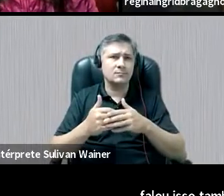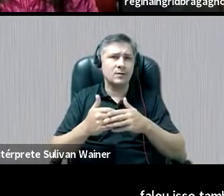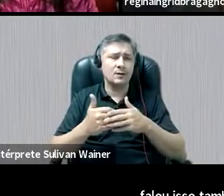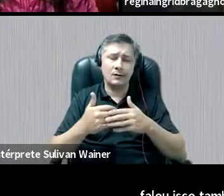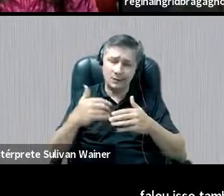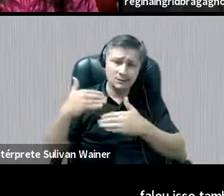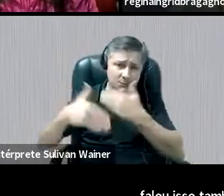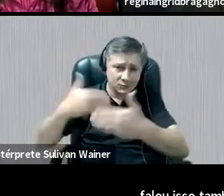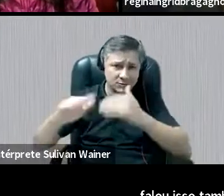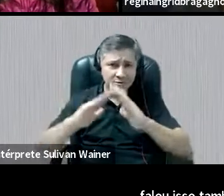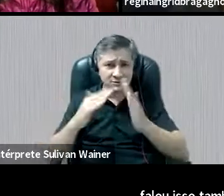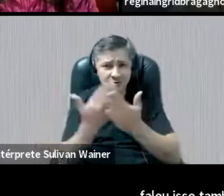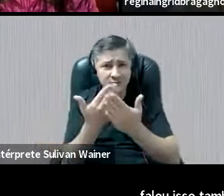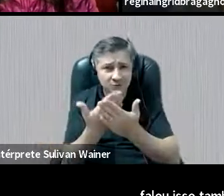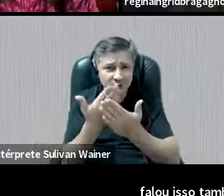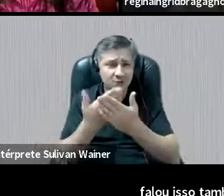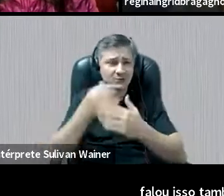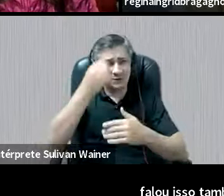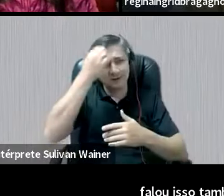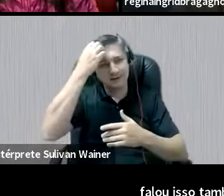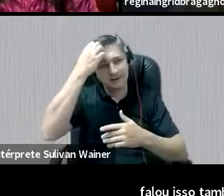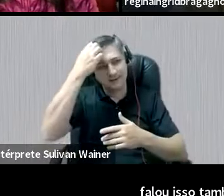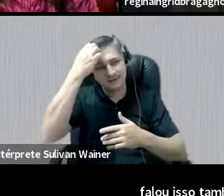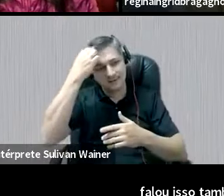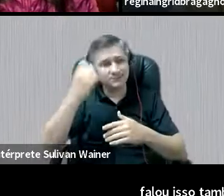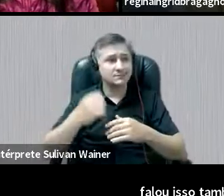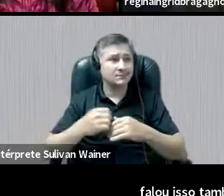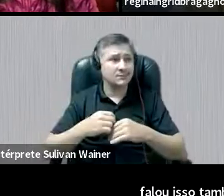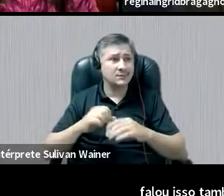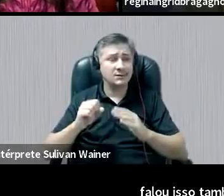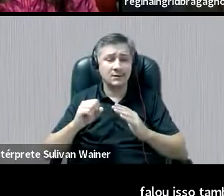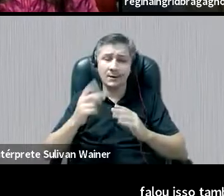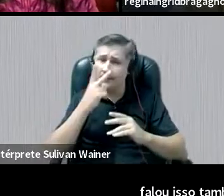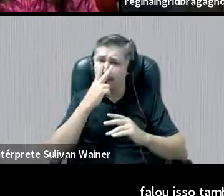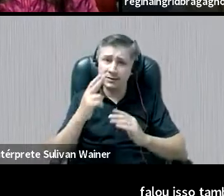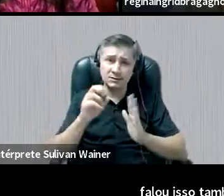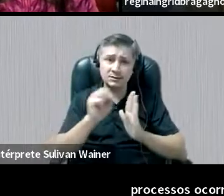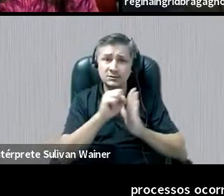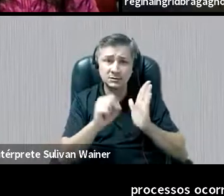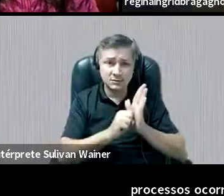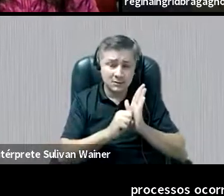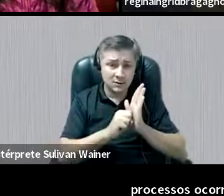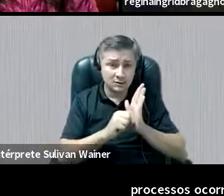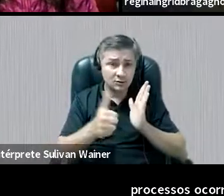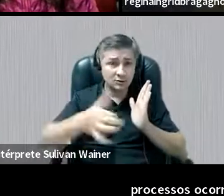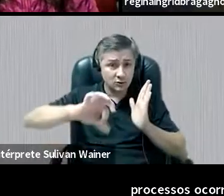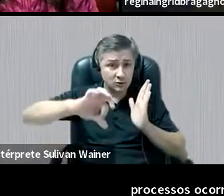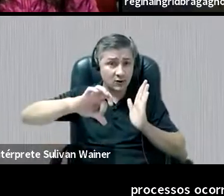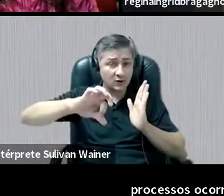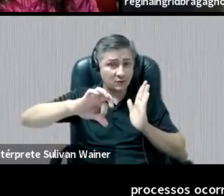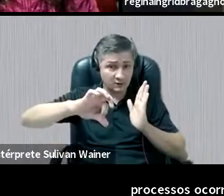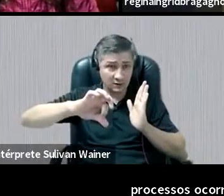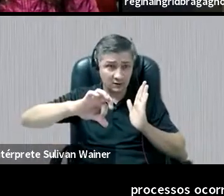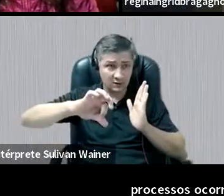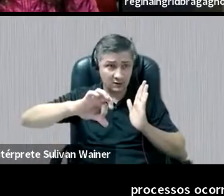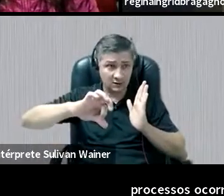de escolarização, muitas vezes, parece que estão, né? No século XIX, e nós estamos no século XXI, né? Com, com